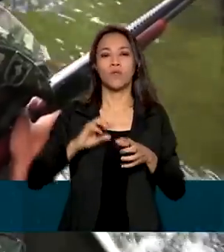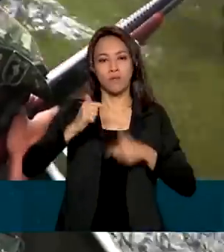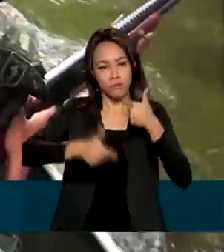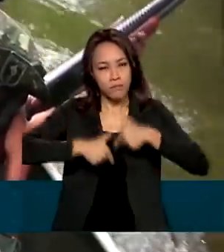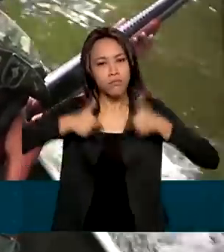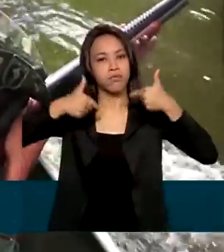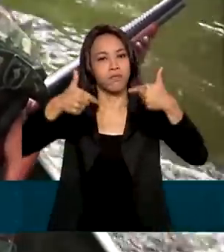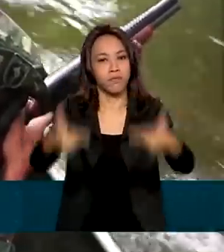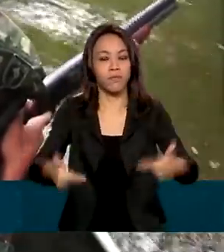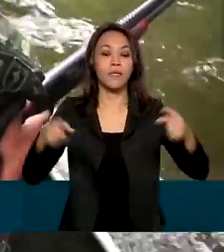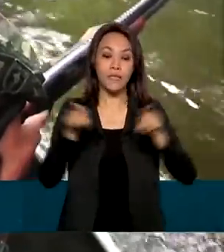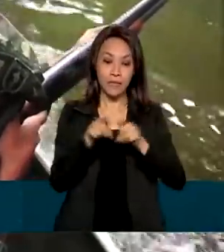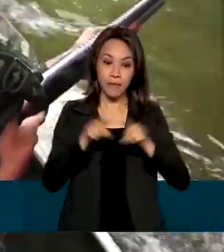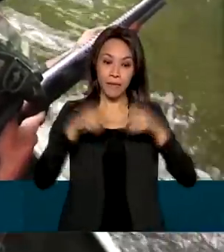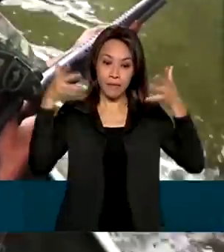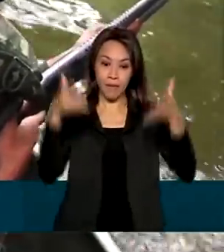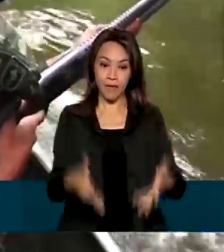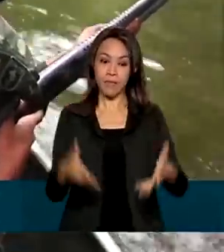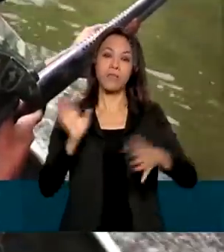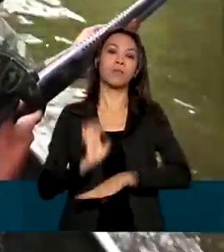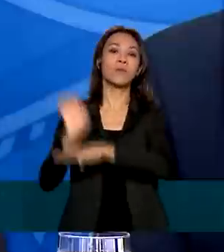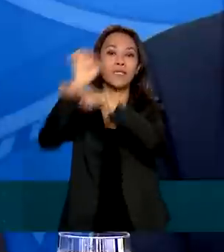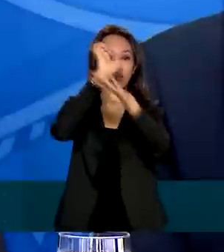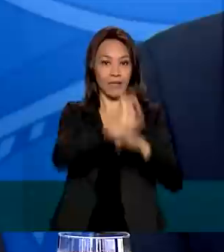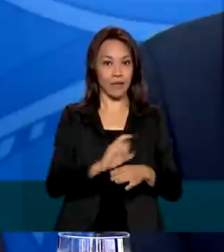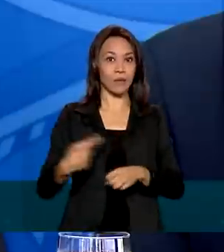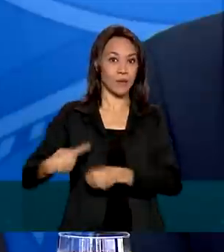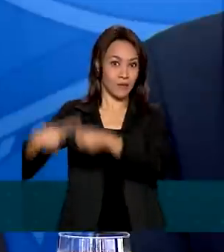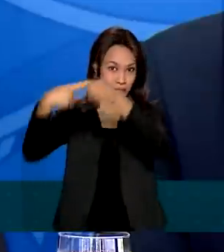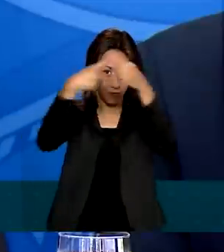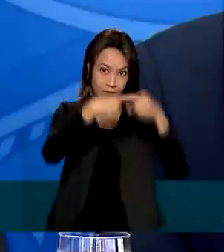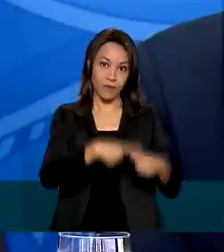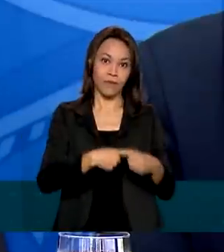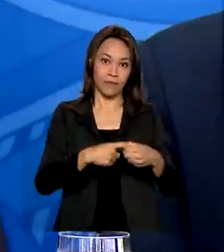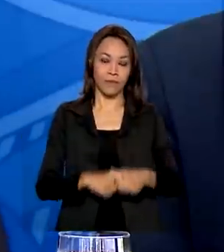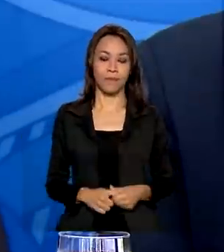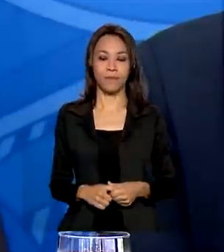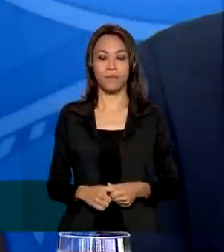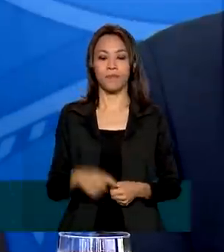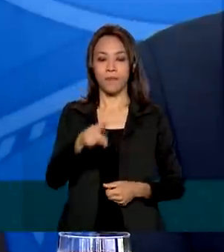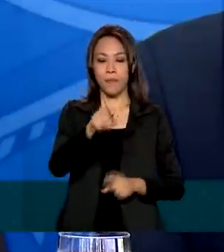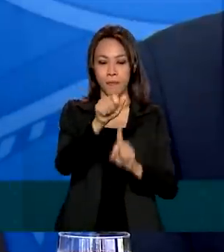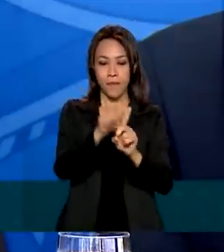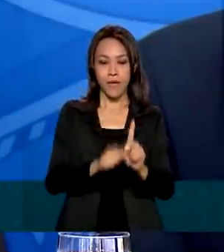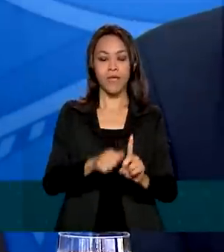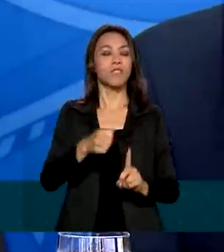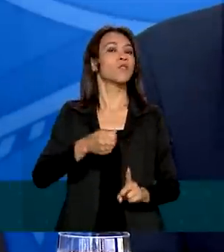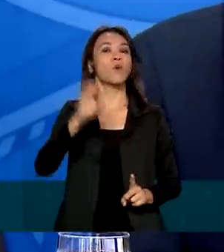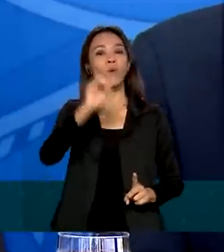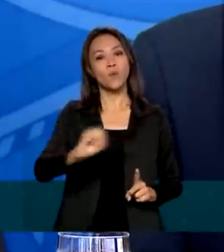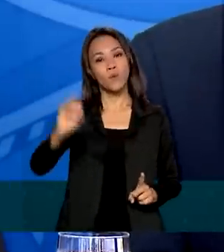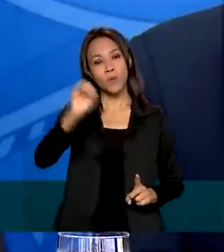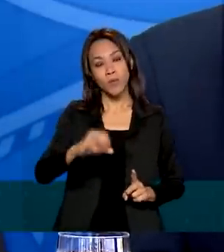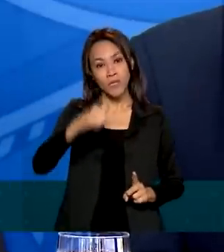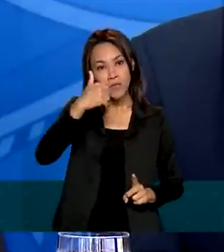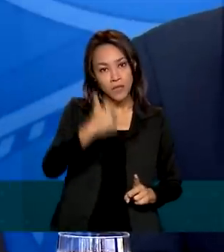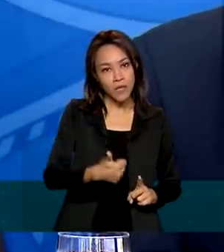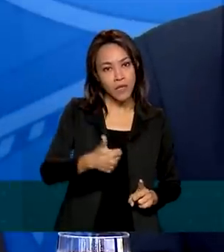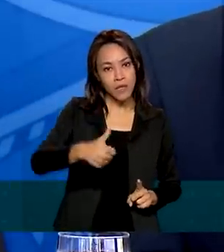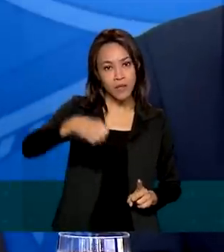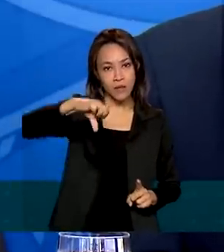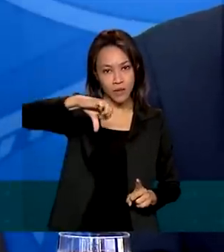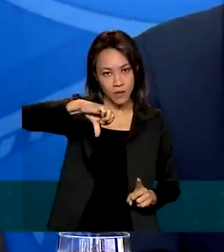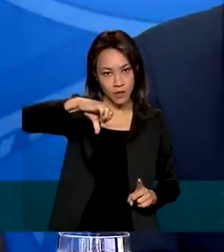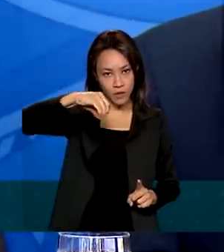participação ainda de estados e municípios. Em outubro, nós aumentamos em 109% as operações com a